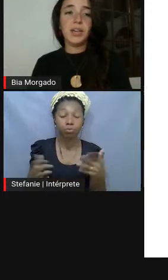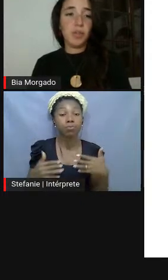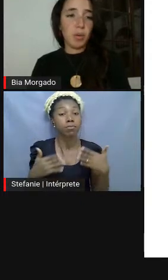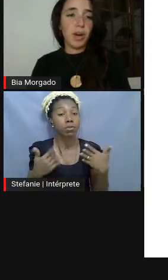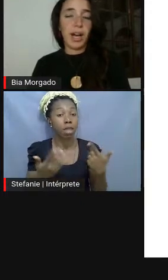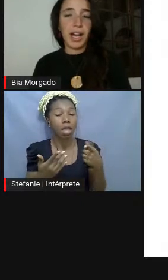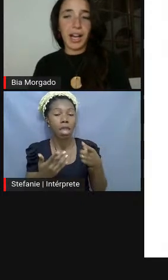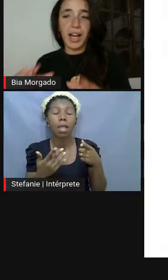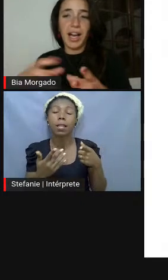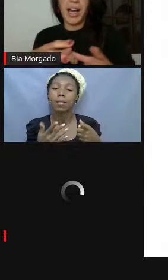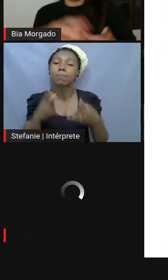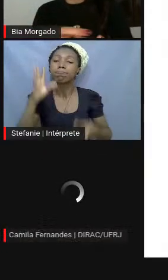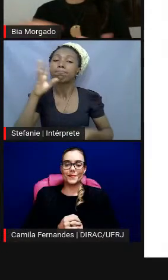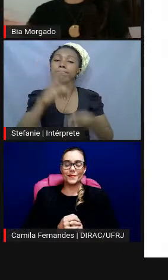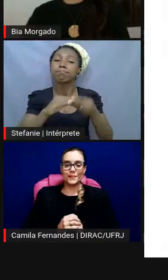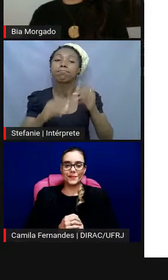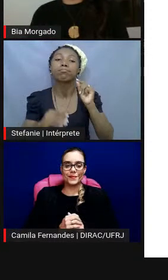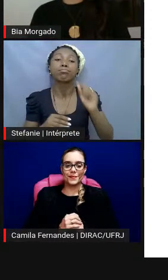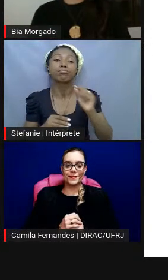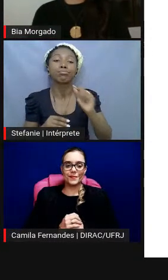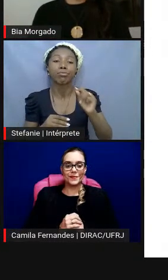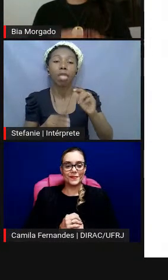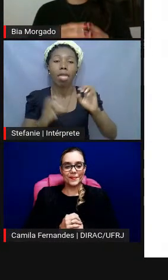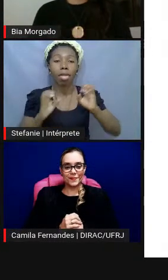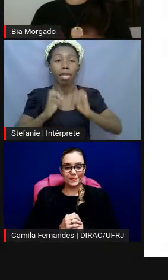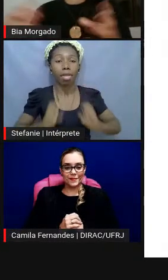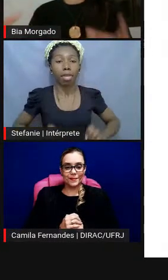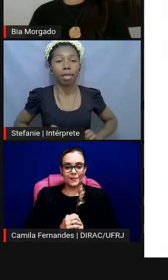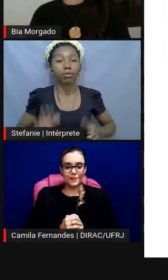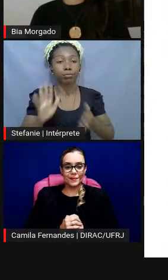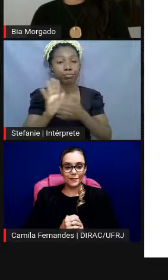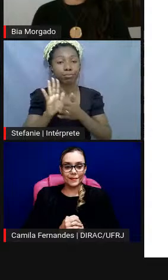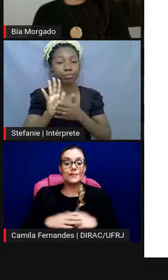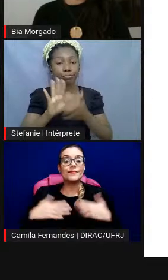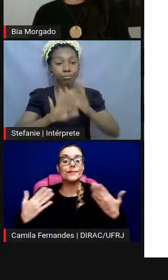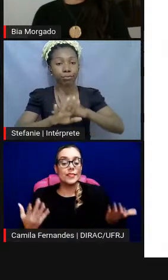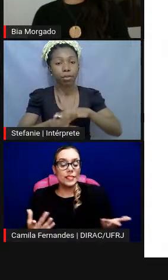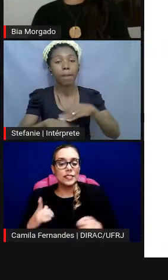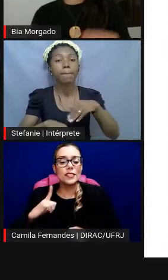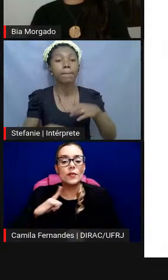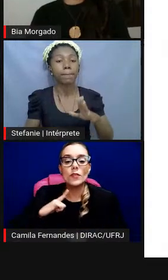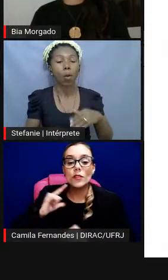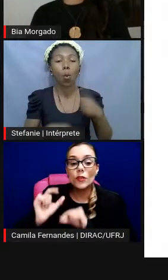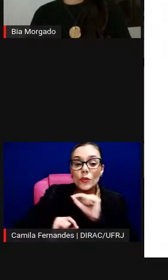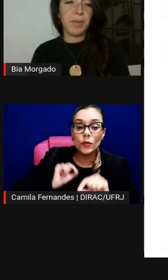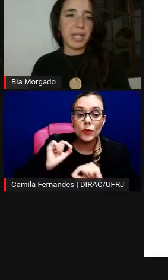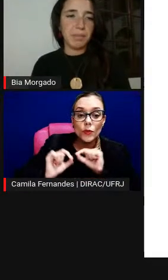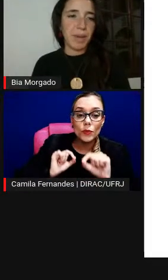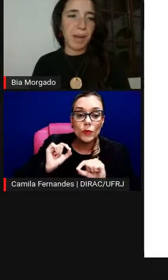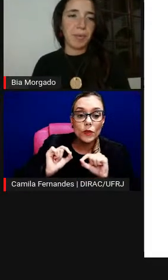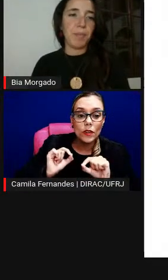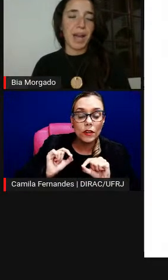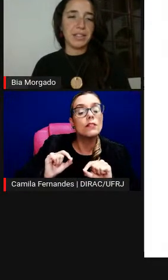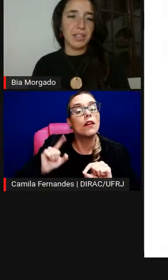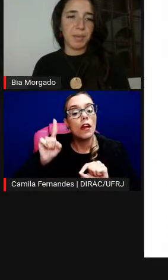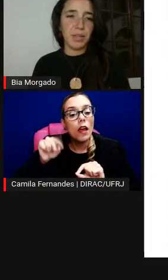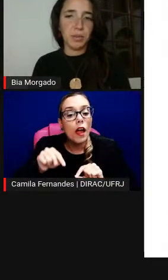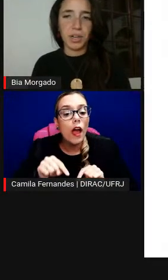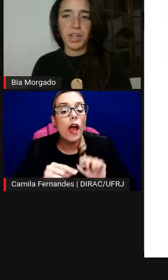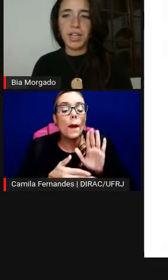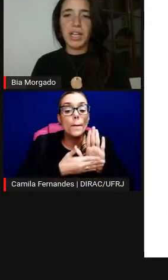que como a ética que estava ali por trás é o quê? Para quem ele fazia? Para o público poder participar, para o